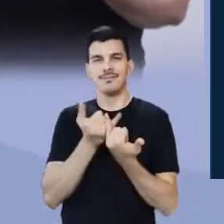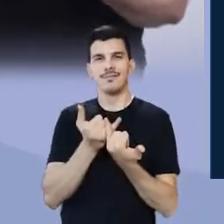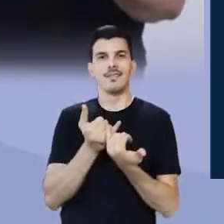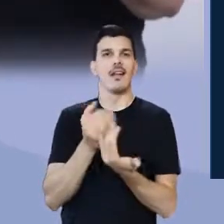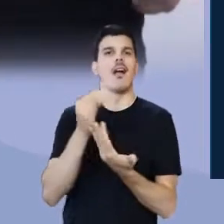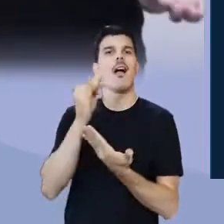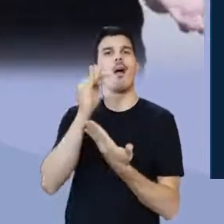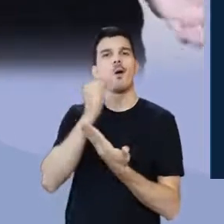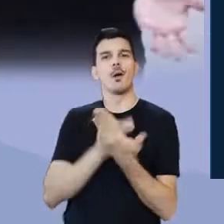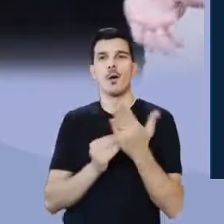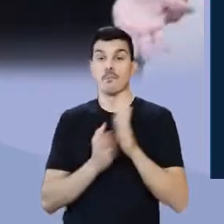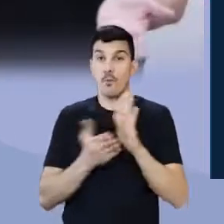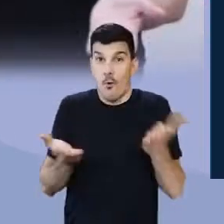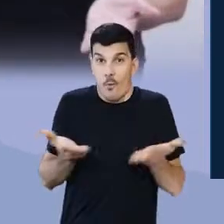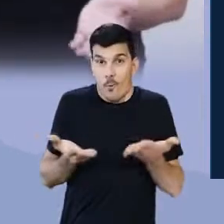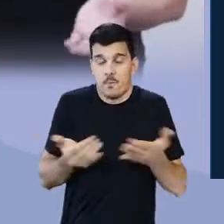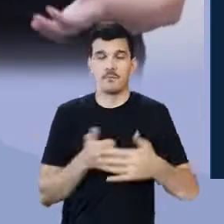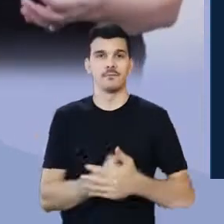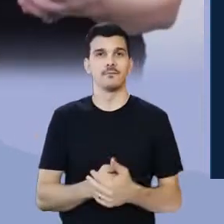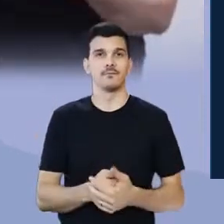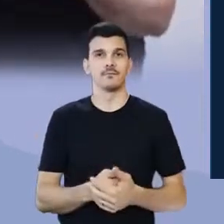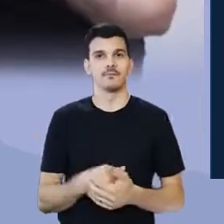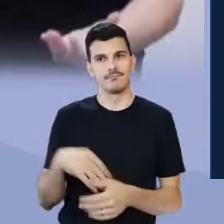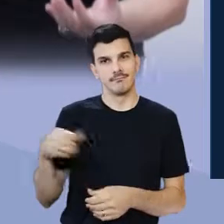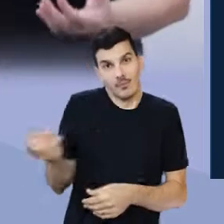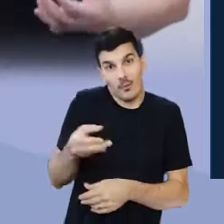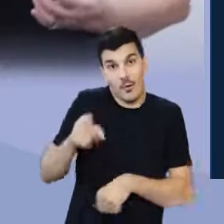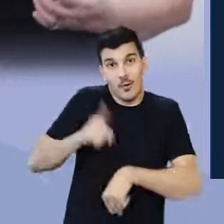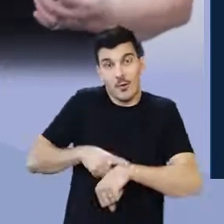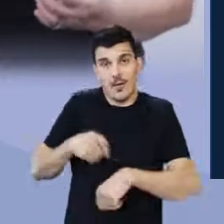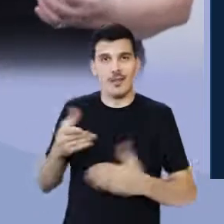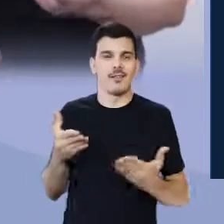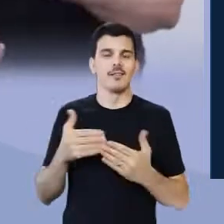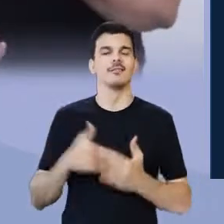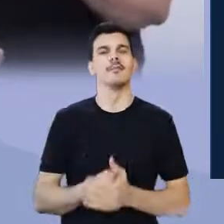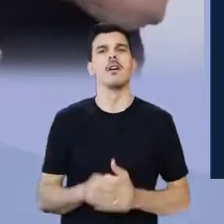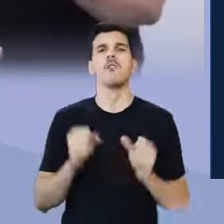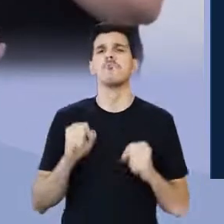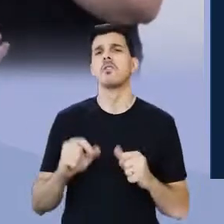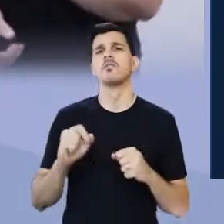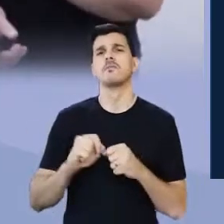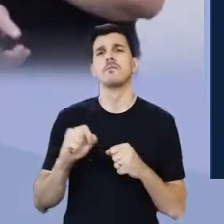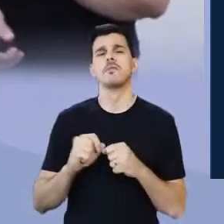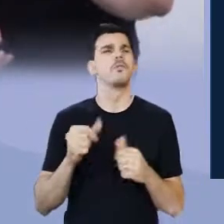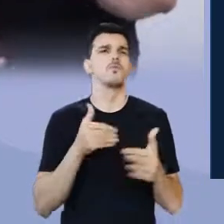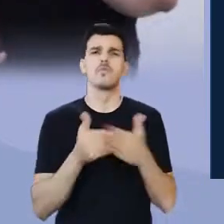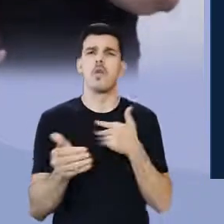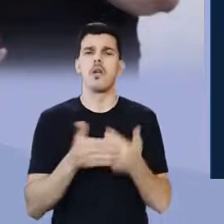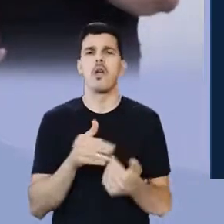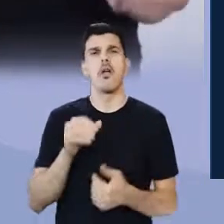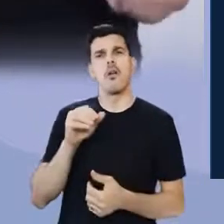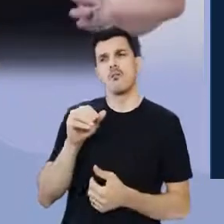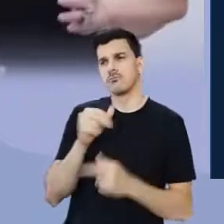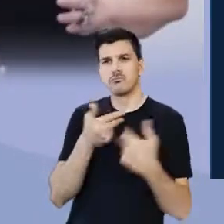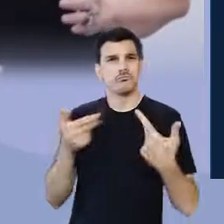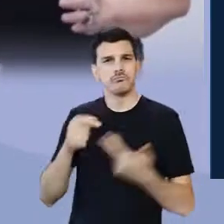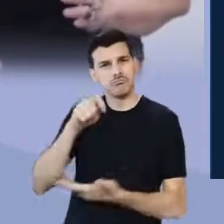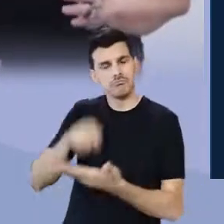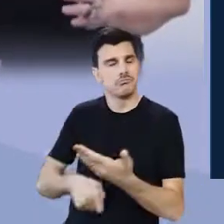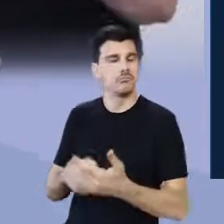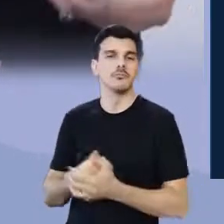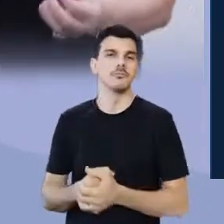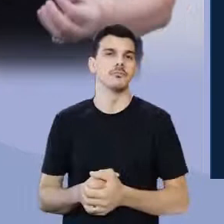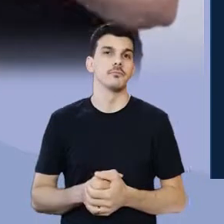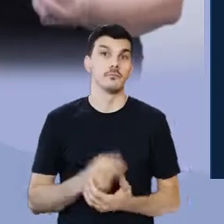Leonardo da Vinci ao contemporâneo. Você está atualizando a obra dele. Você pode fazer isso com qualquer obra, com qualquer autor,